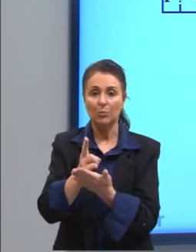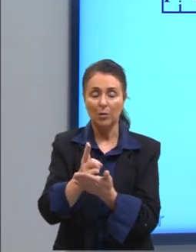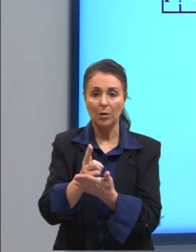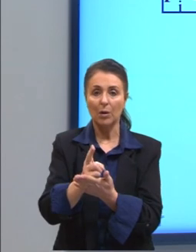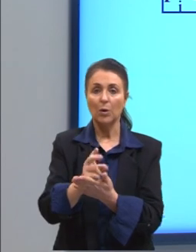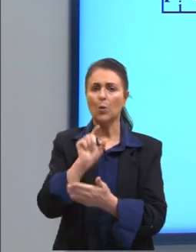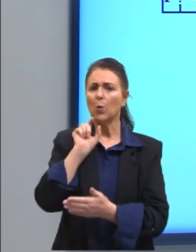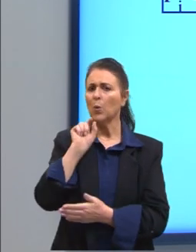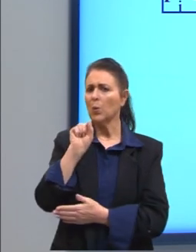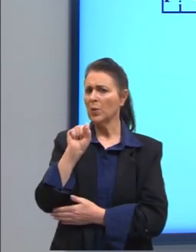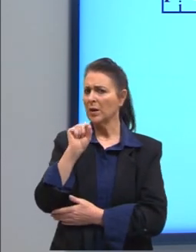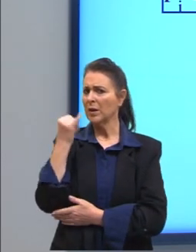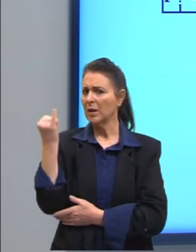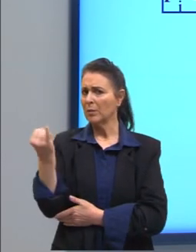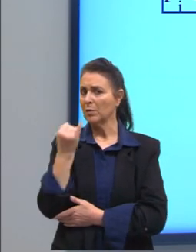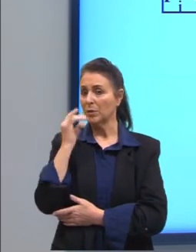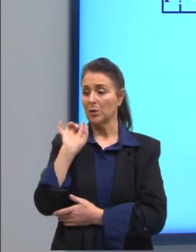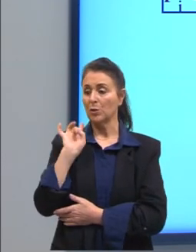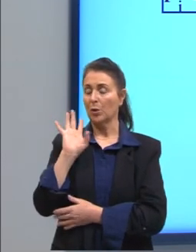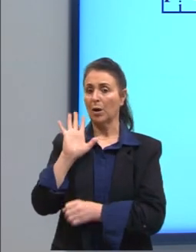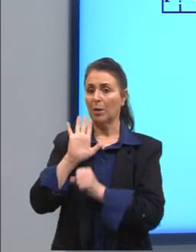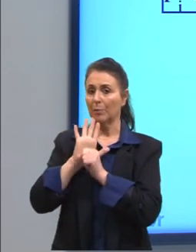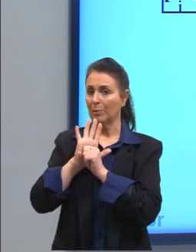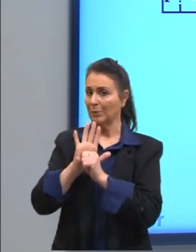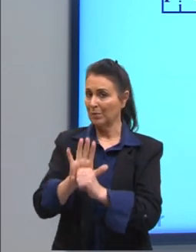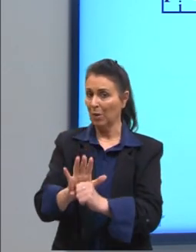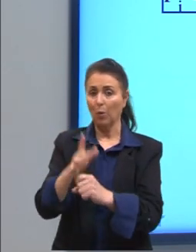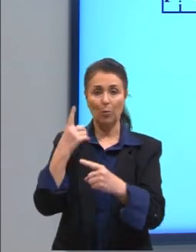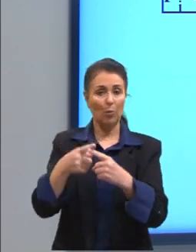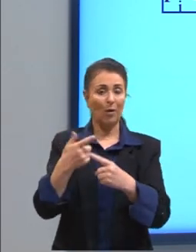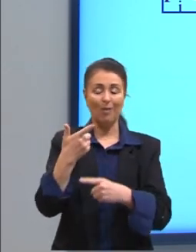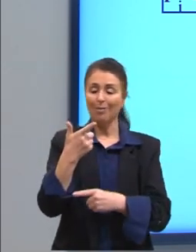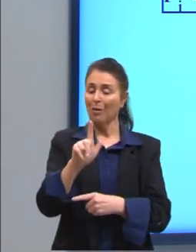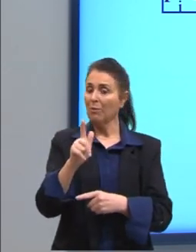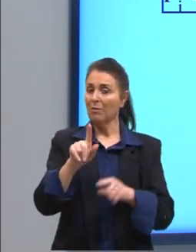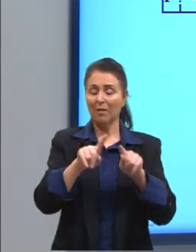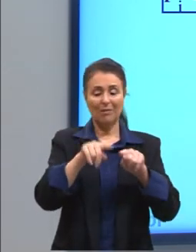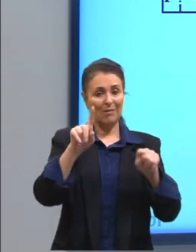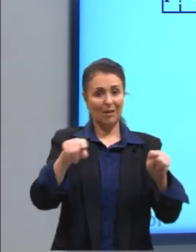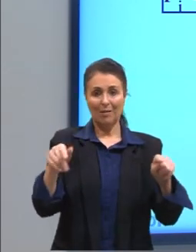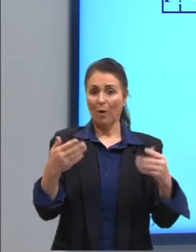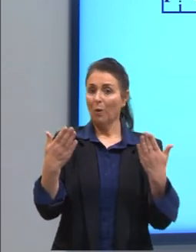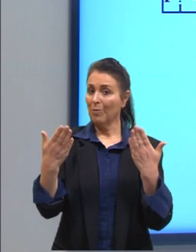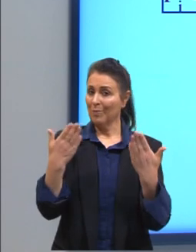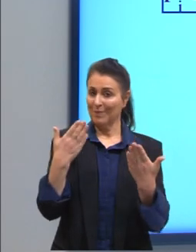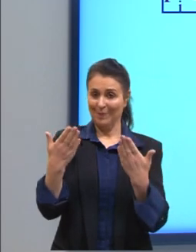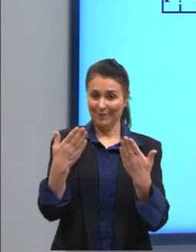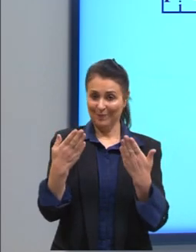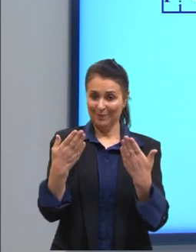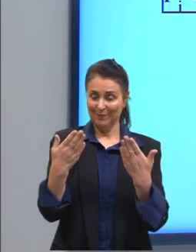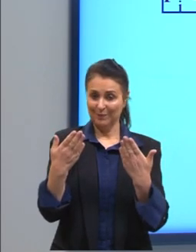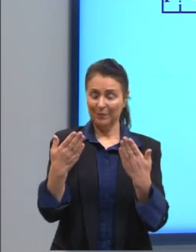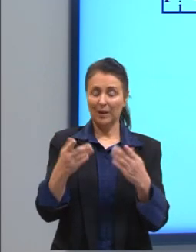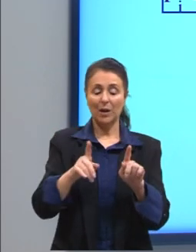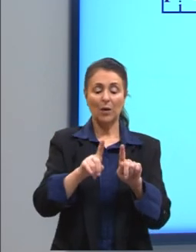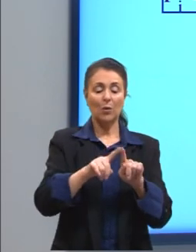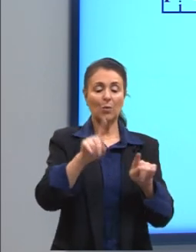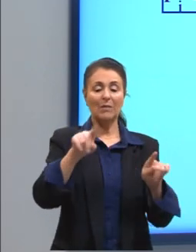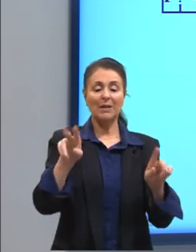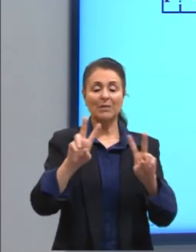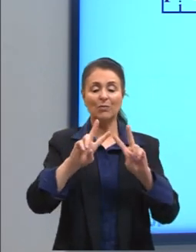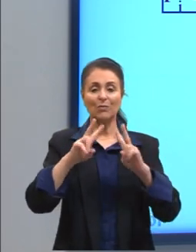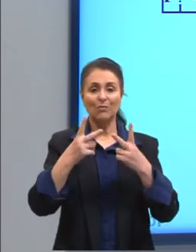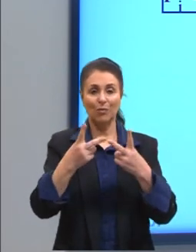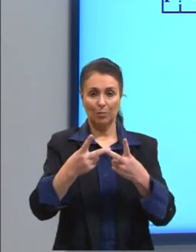importa é somente a pressão. Não existe uma variação aqui para a gente analisar. E uma variação de volume, que